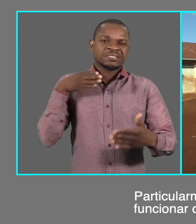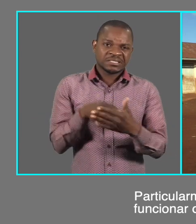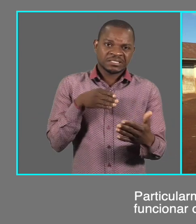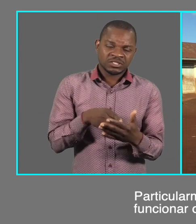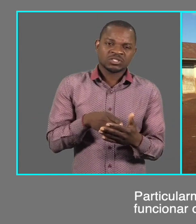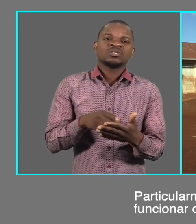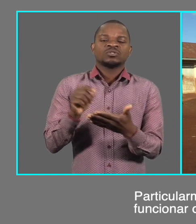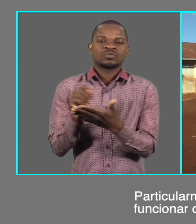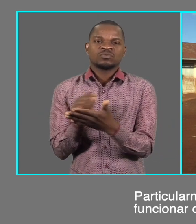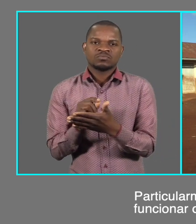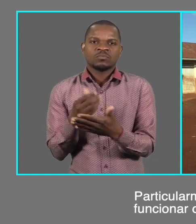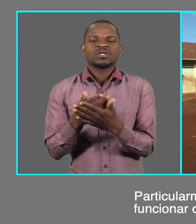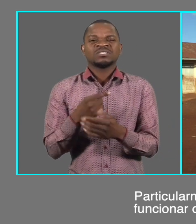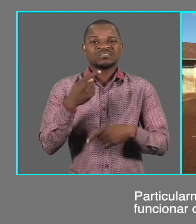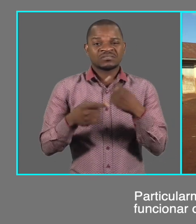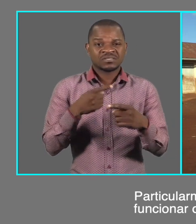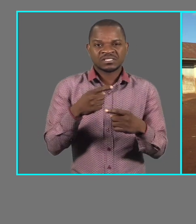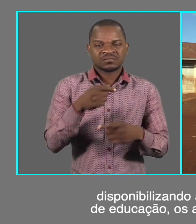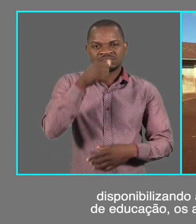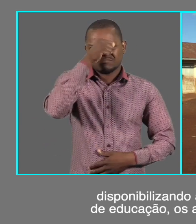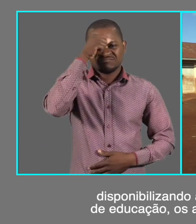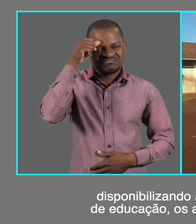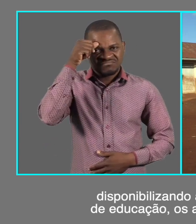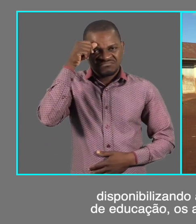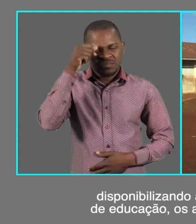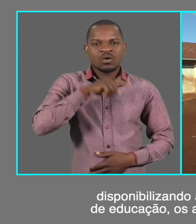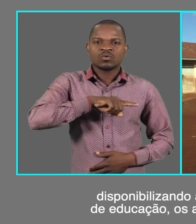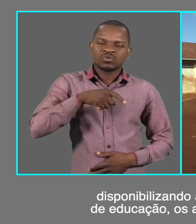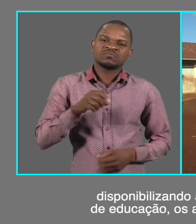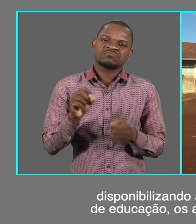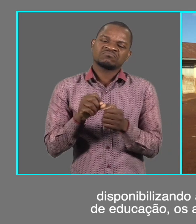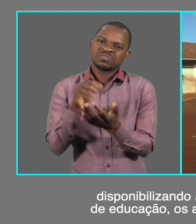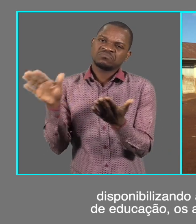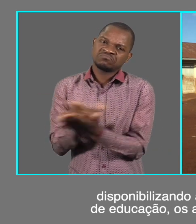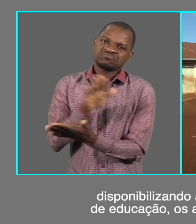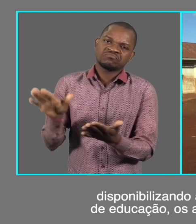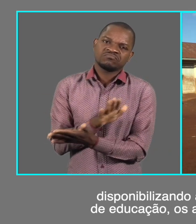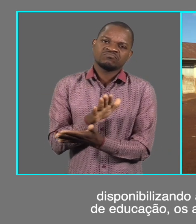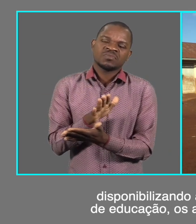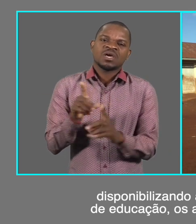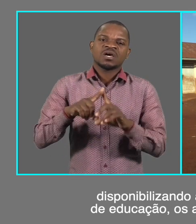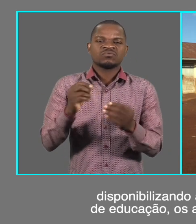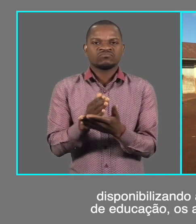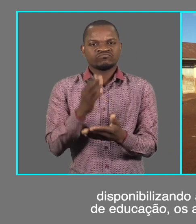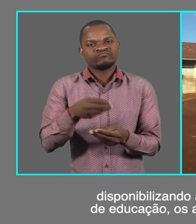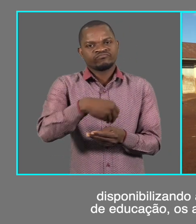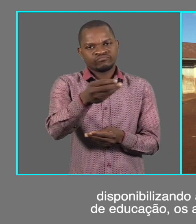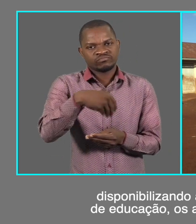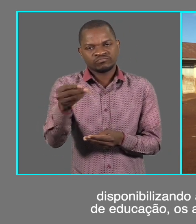particularmente, a nossa escola. Estamos a funcionar de uma forma acondicionada, portanto, disponibilizando as fichas aos pais encarregados de educação.